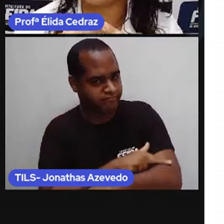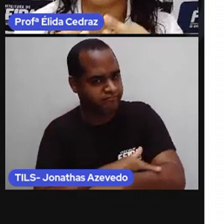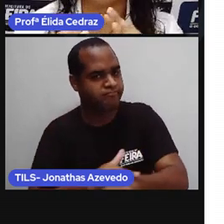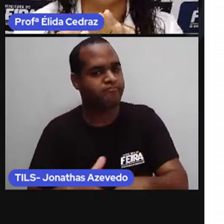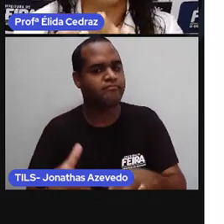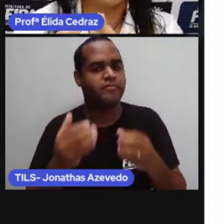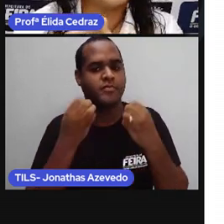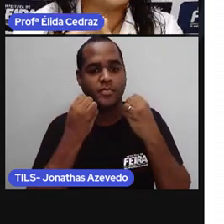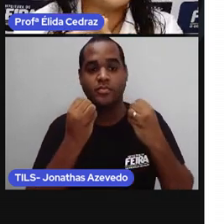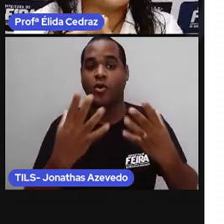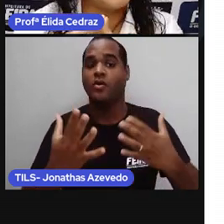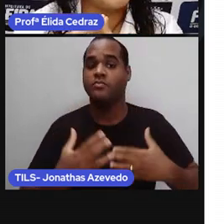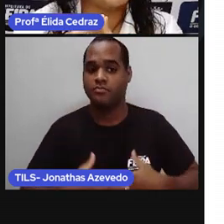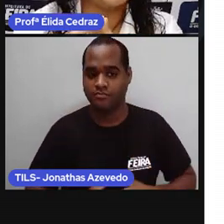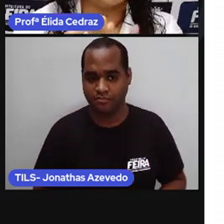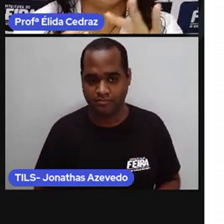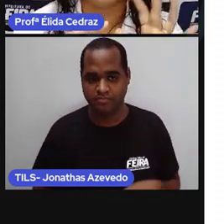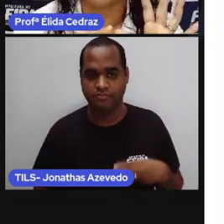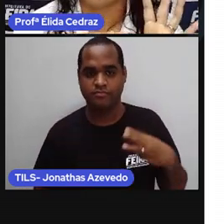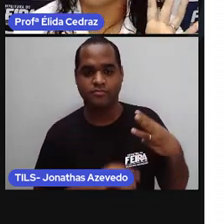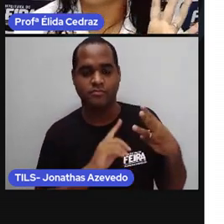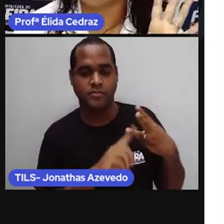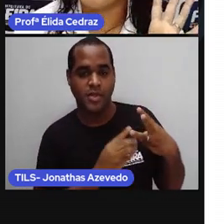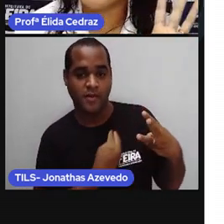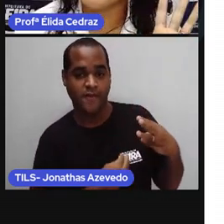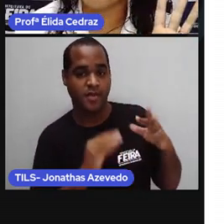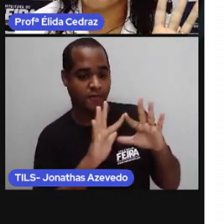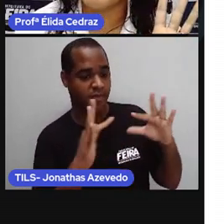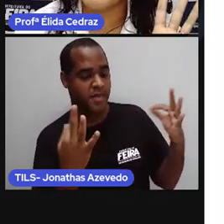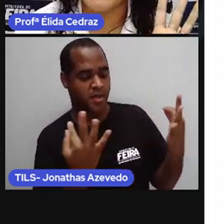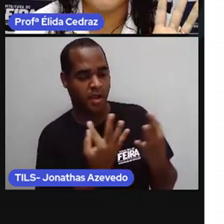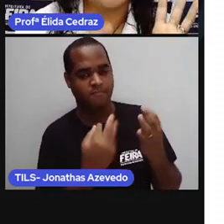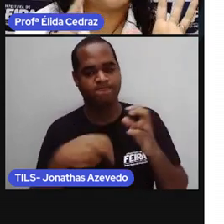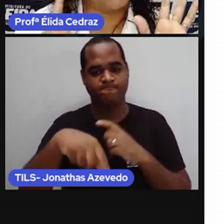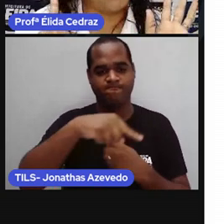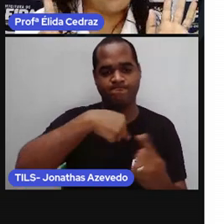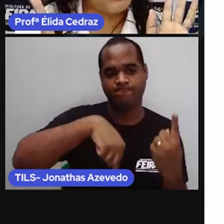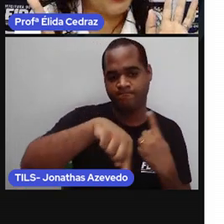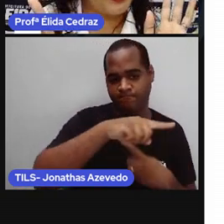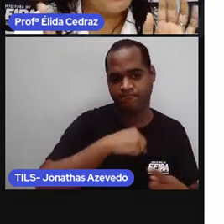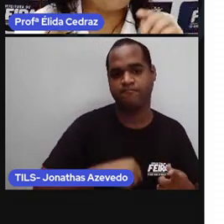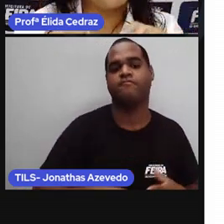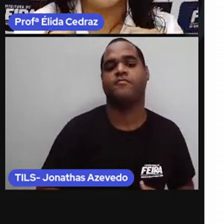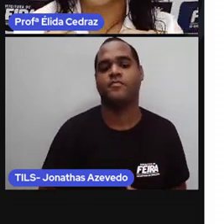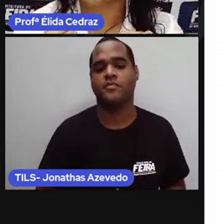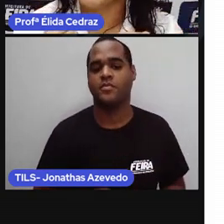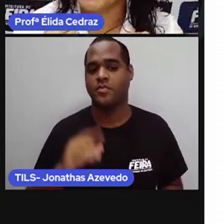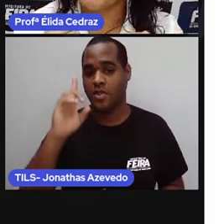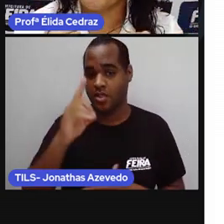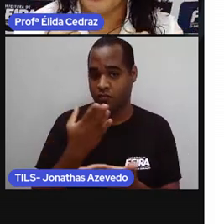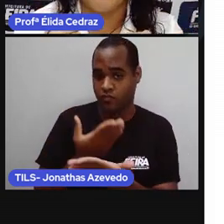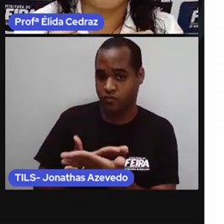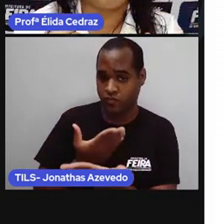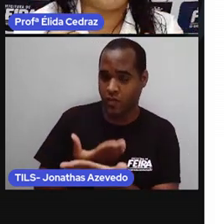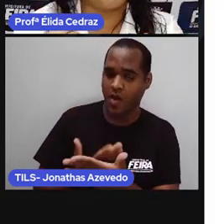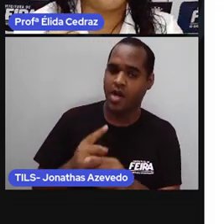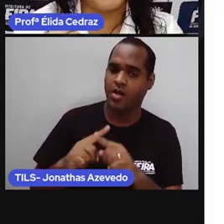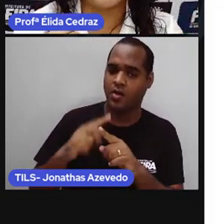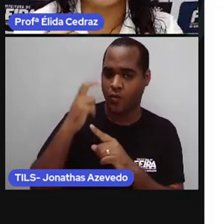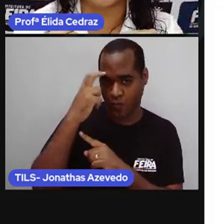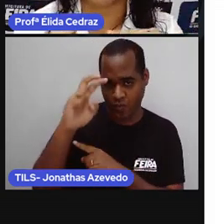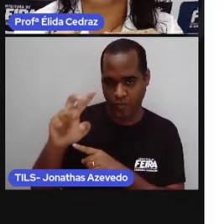respeito, dignidade, convivência familiar e comunitária, direito à